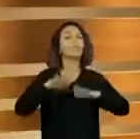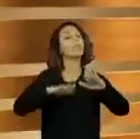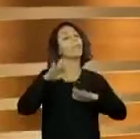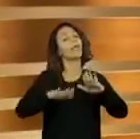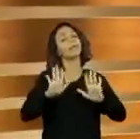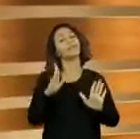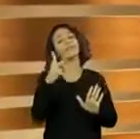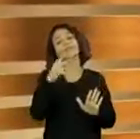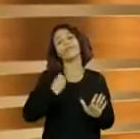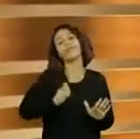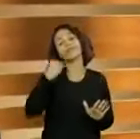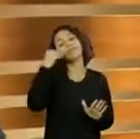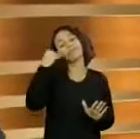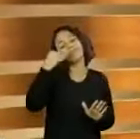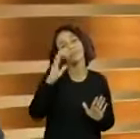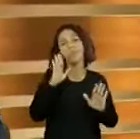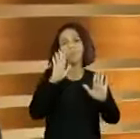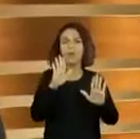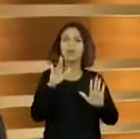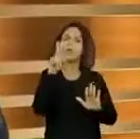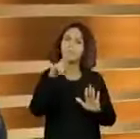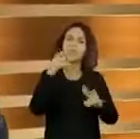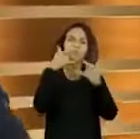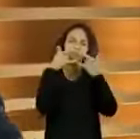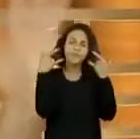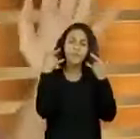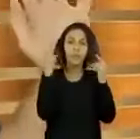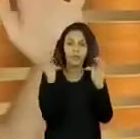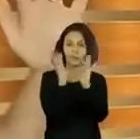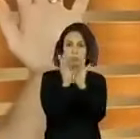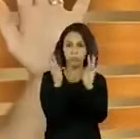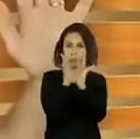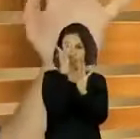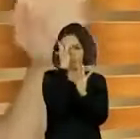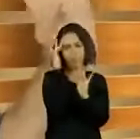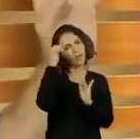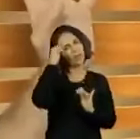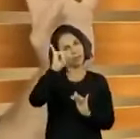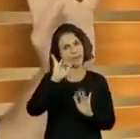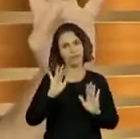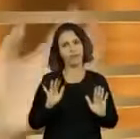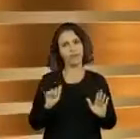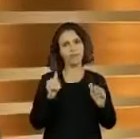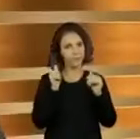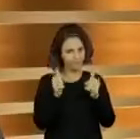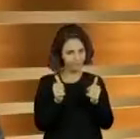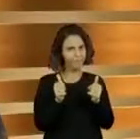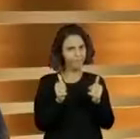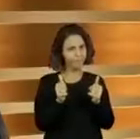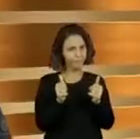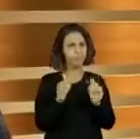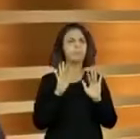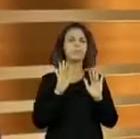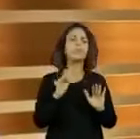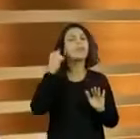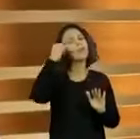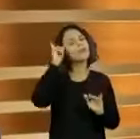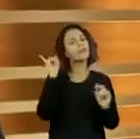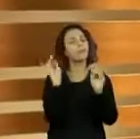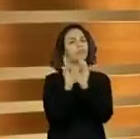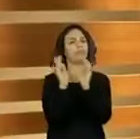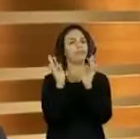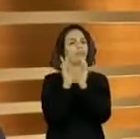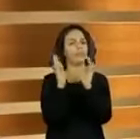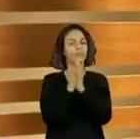ficar lá perto. Mas, usa a máscara. Evite aglomeração. Isso não tem desculpa. Não tem. Então, usa a máscara e evite aglomeração.